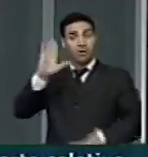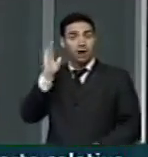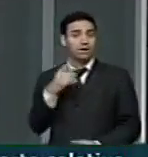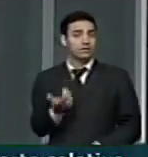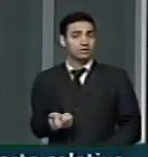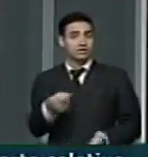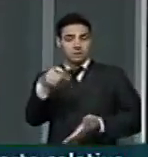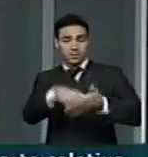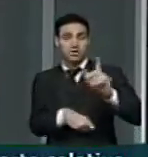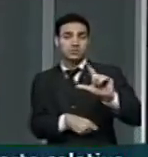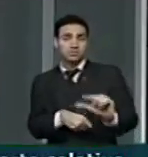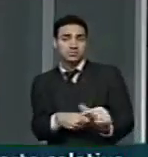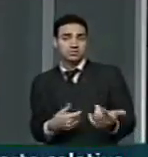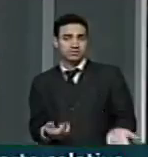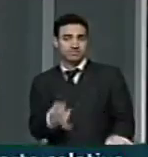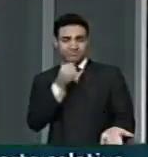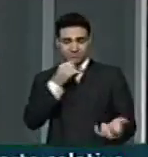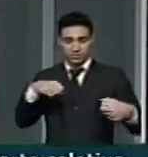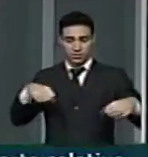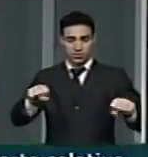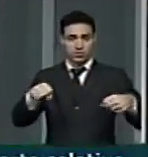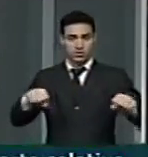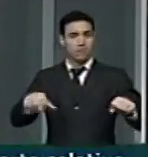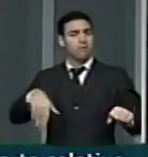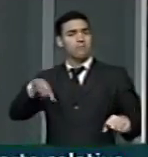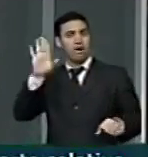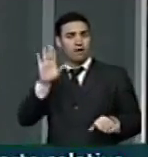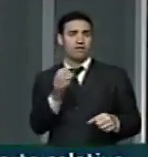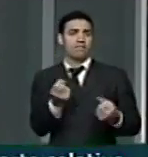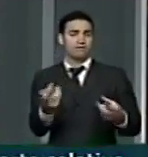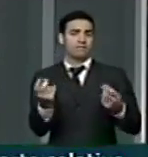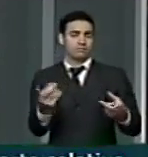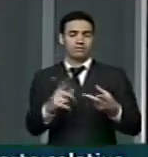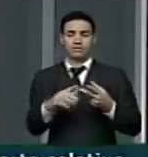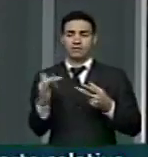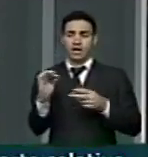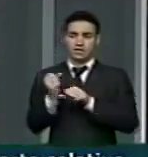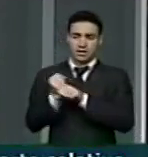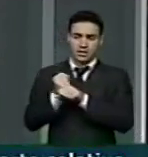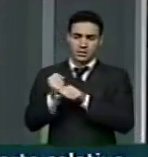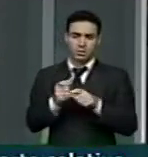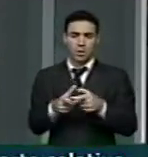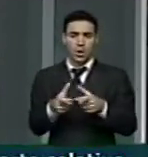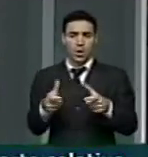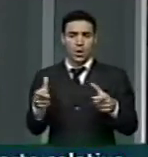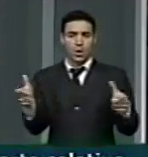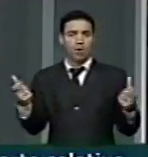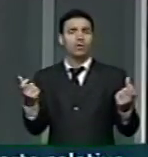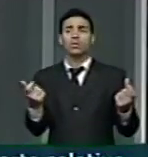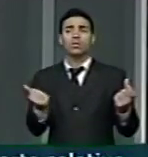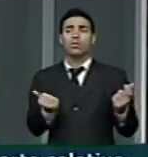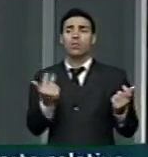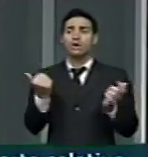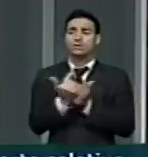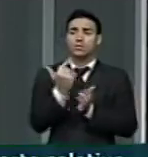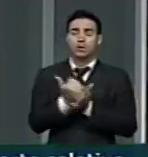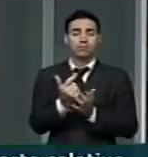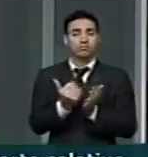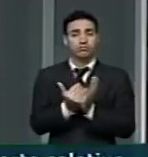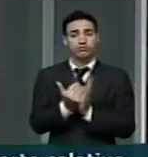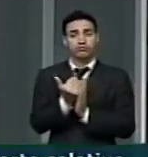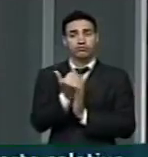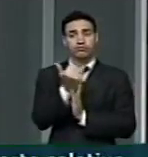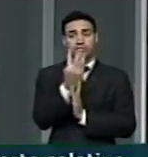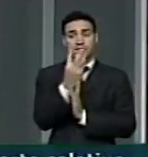verifica que, por exemplo, motocicletas vêm crescendo nos últimos 10 anos, a frota de motocicletas, as vendas de motocicletas, é uma taxa de